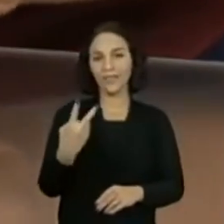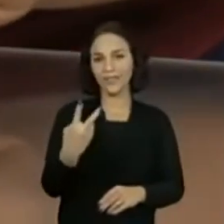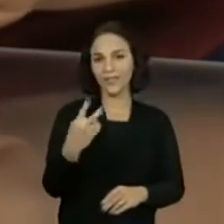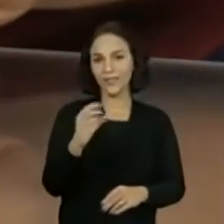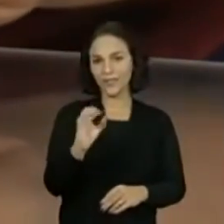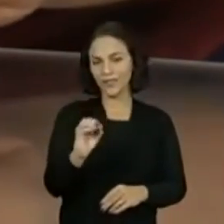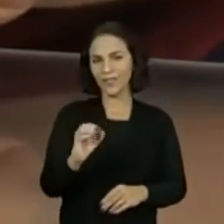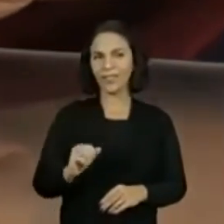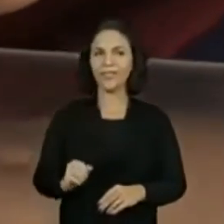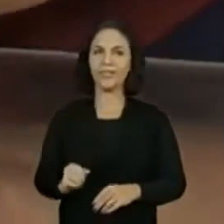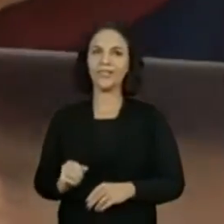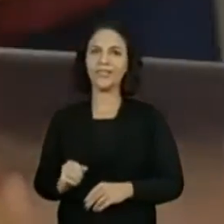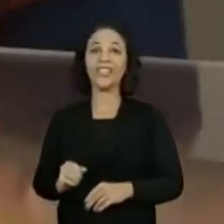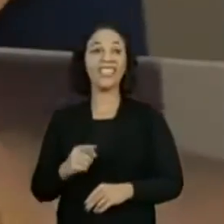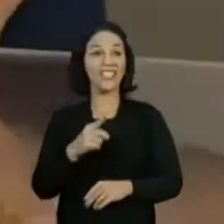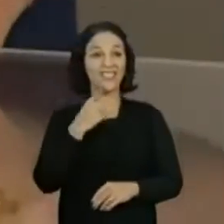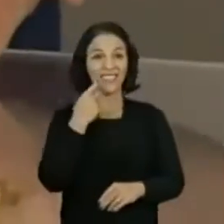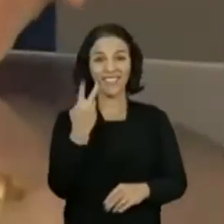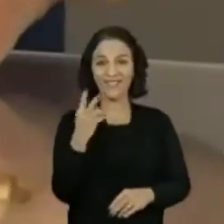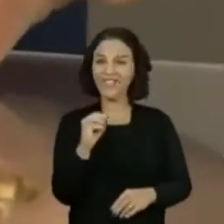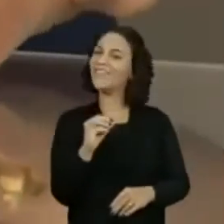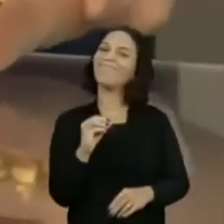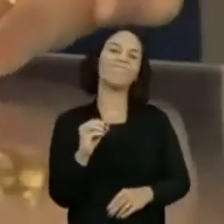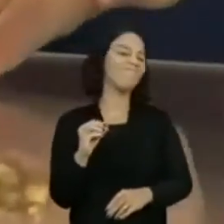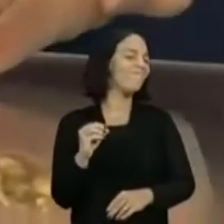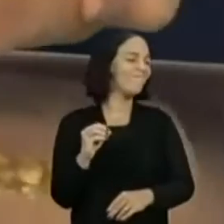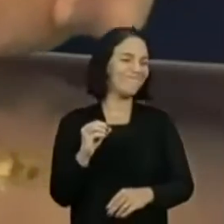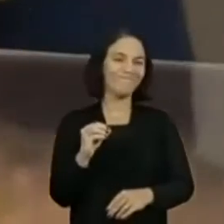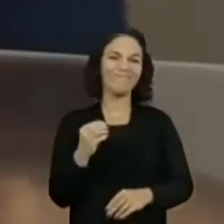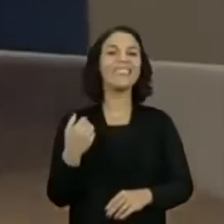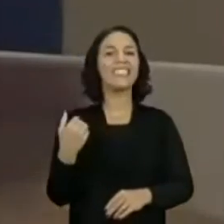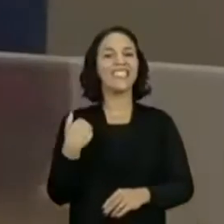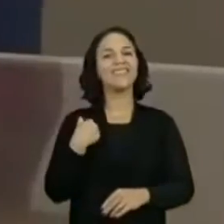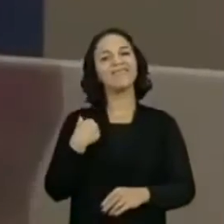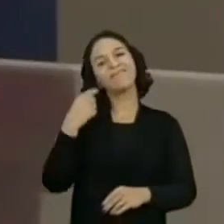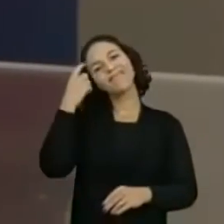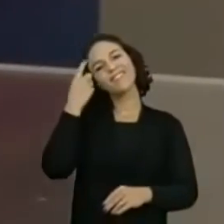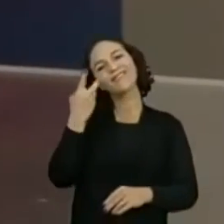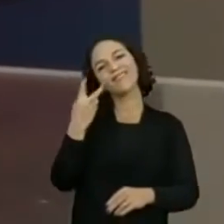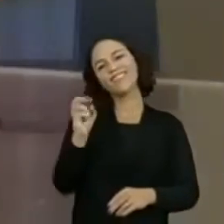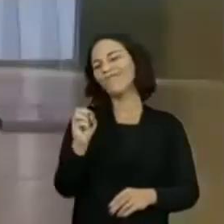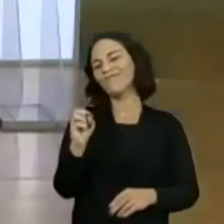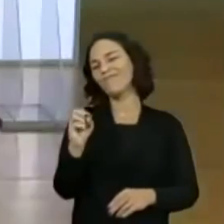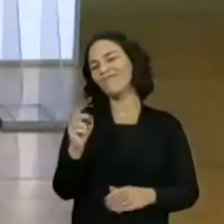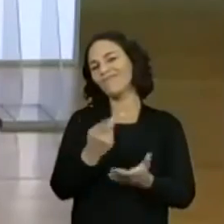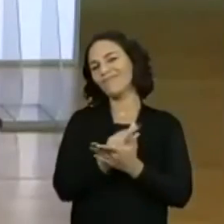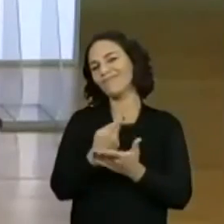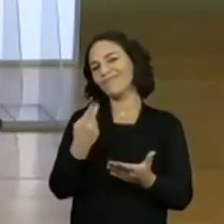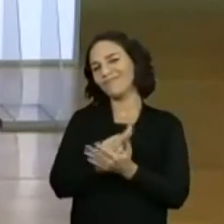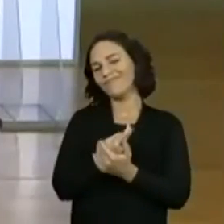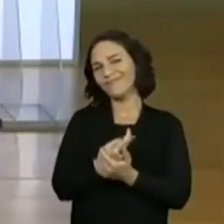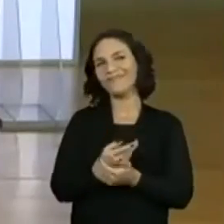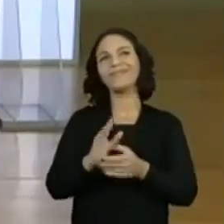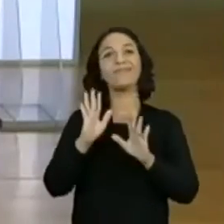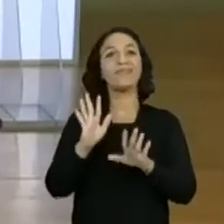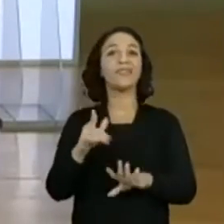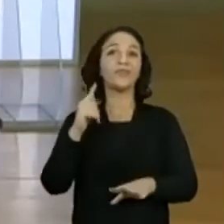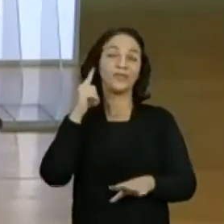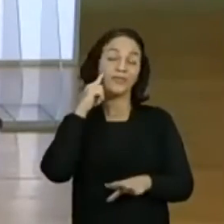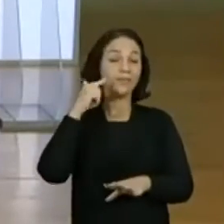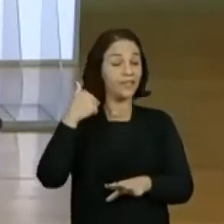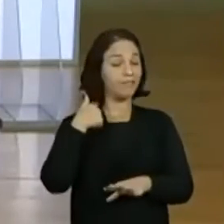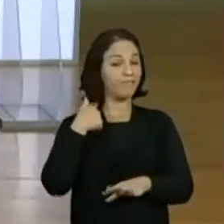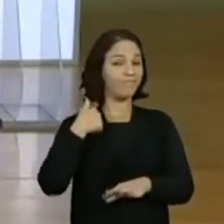vinte... Hum, quem falou que tinha 20, que eu fui junto com as professoras? A gente já viu que não tem. Então, nossa estimativa